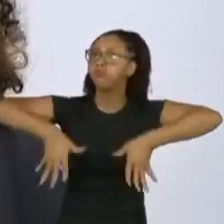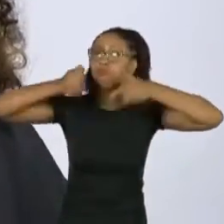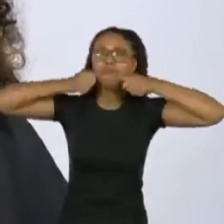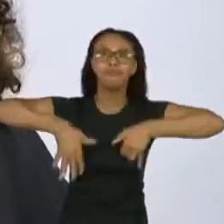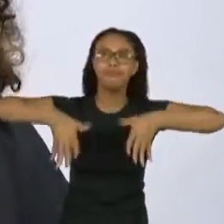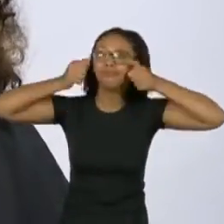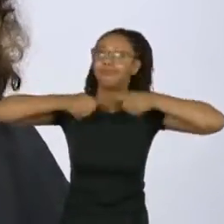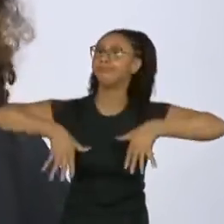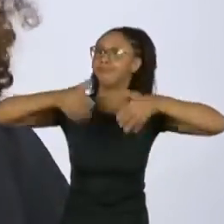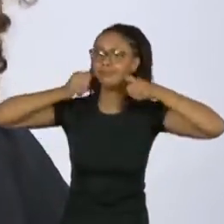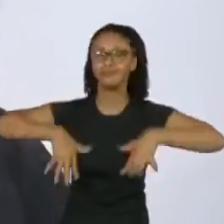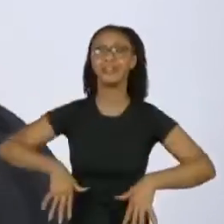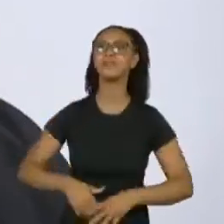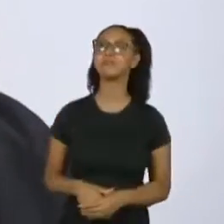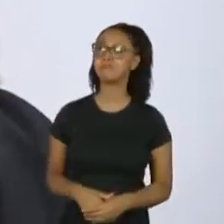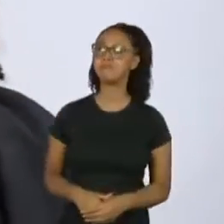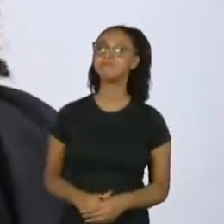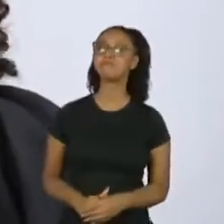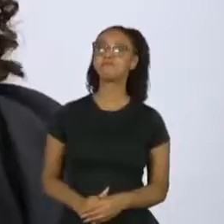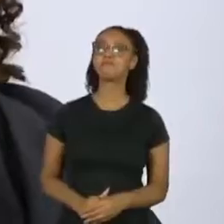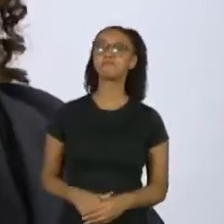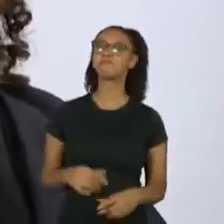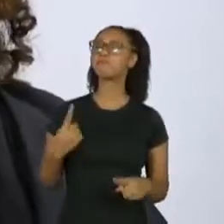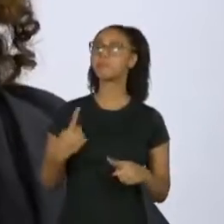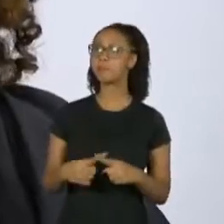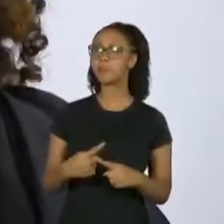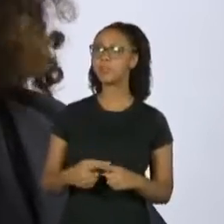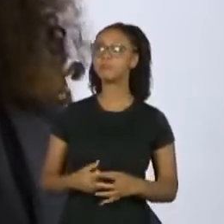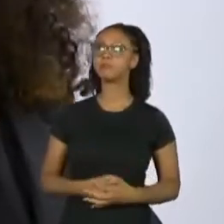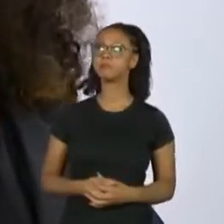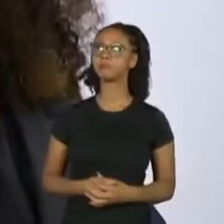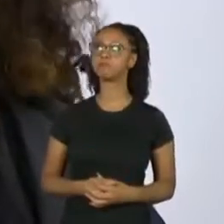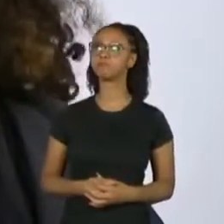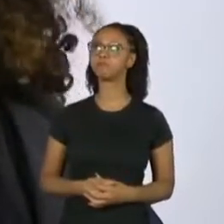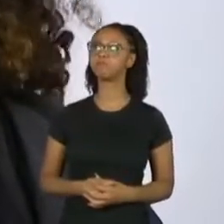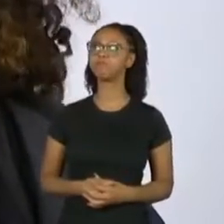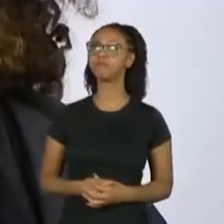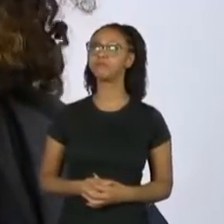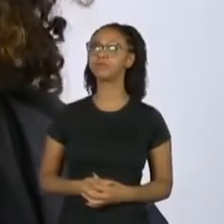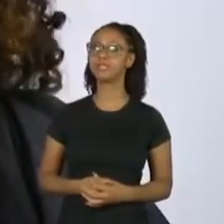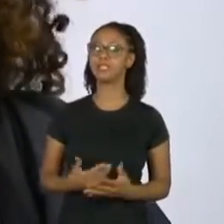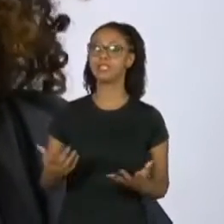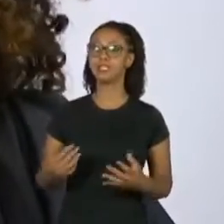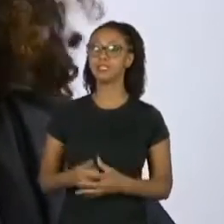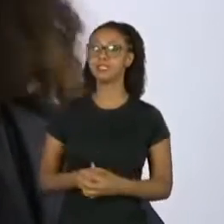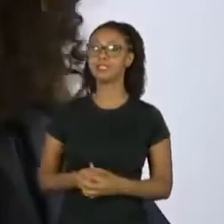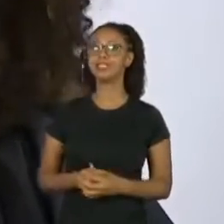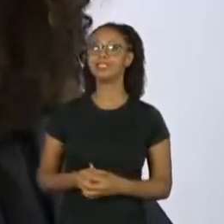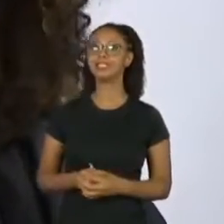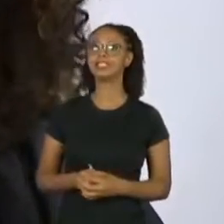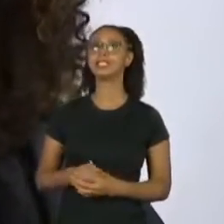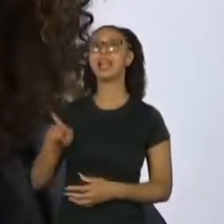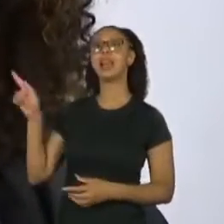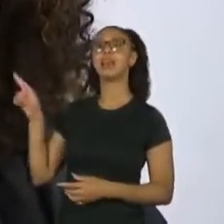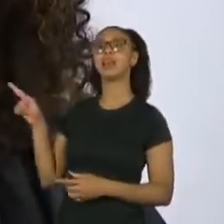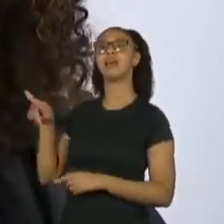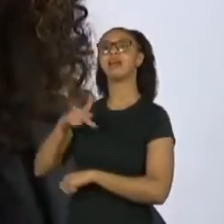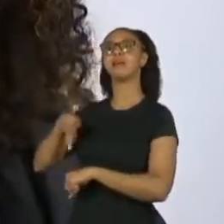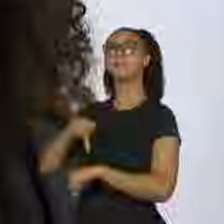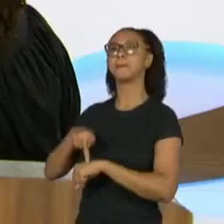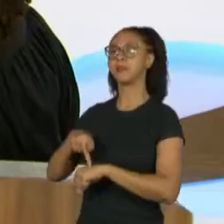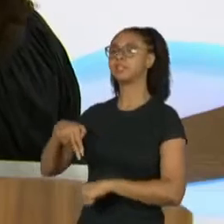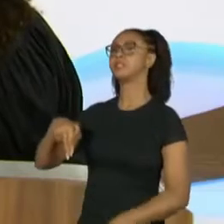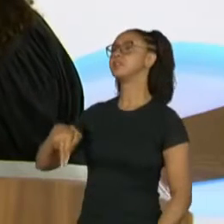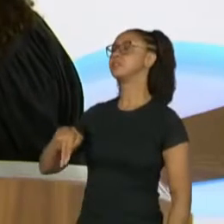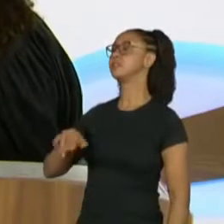mais, porque deu Nigéria. Sim.